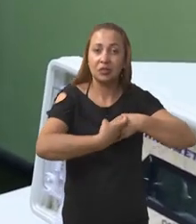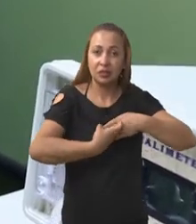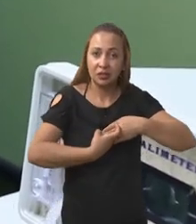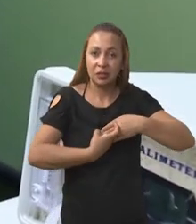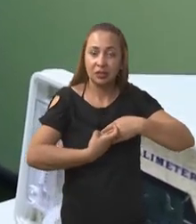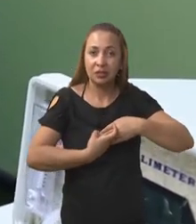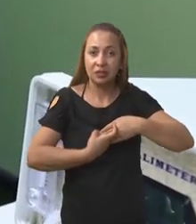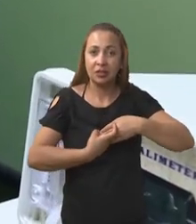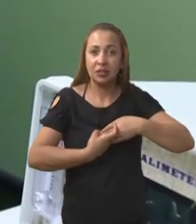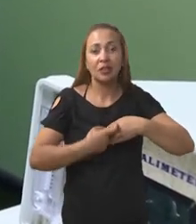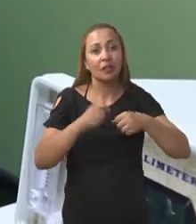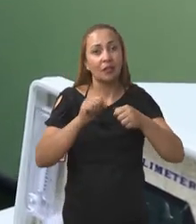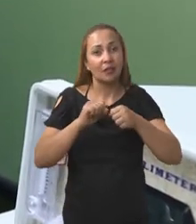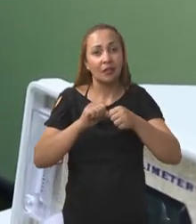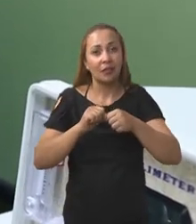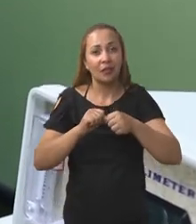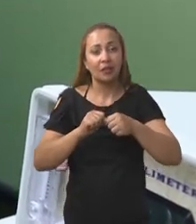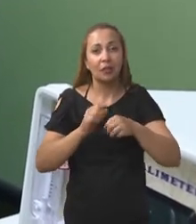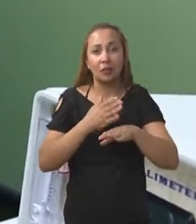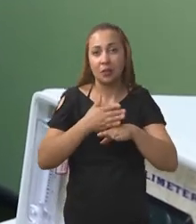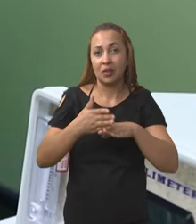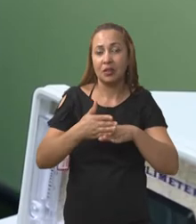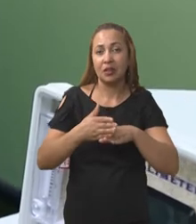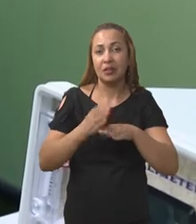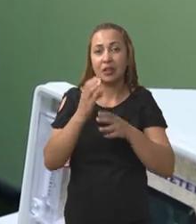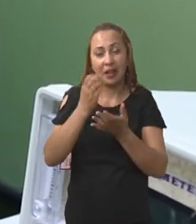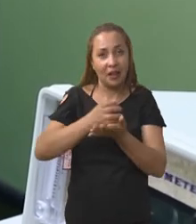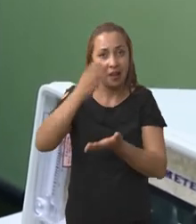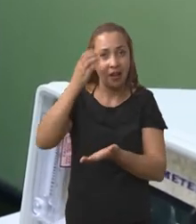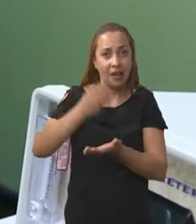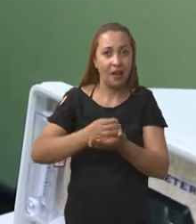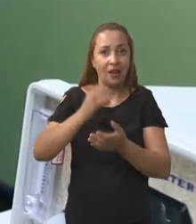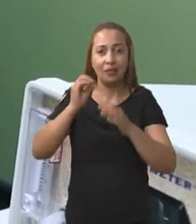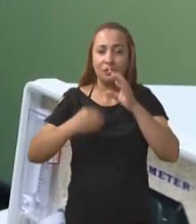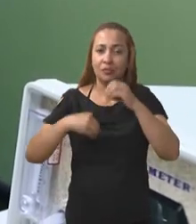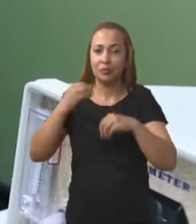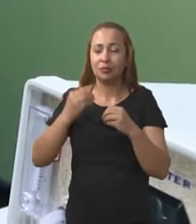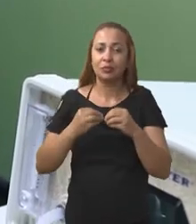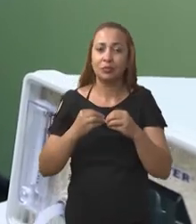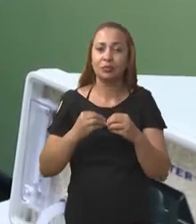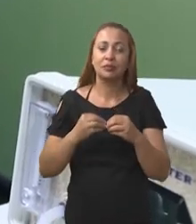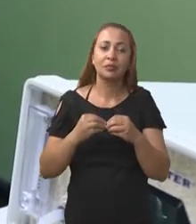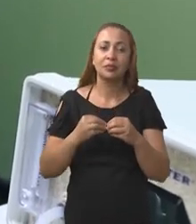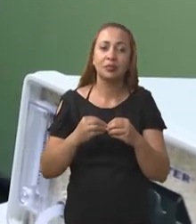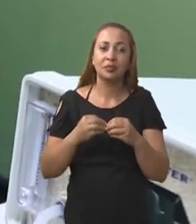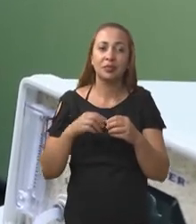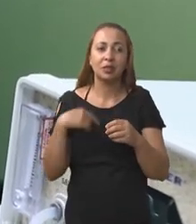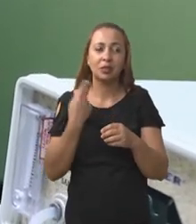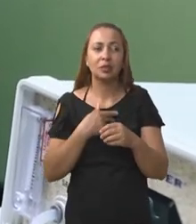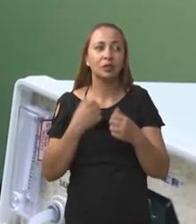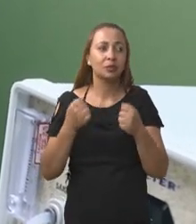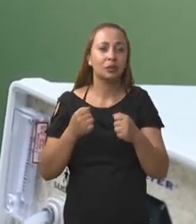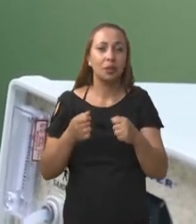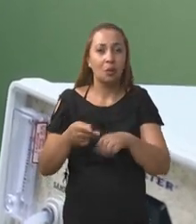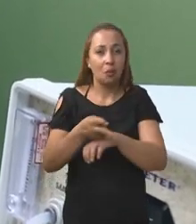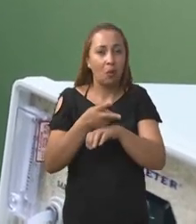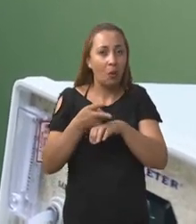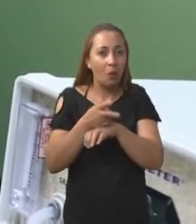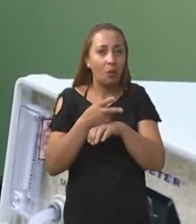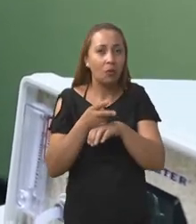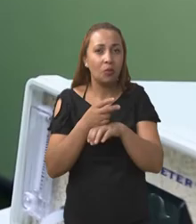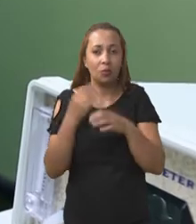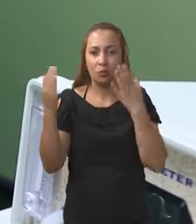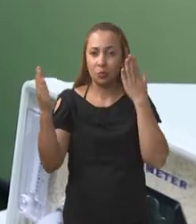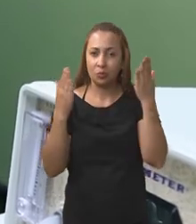raspador feito a partir de garrafas PET, material reciclável. E aí a gente buscou